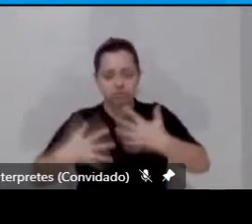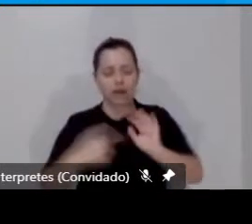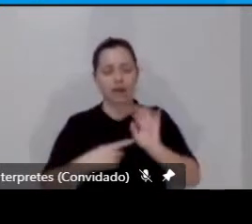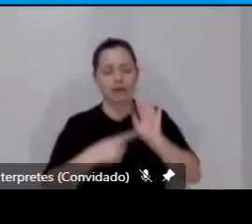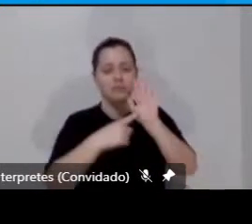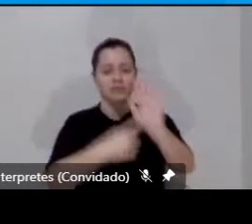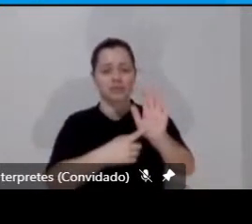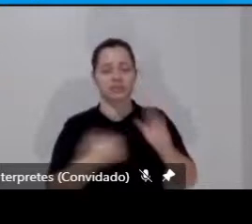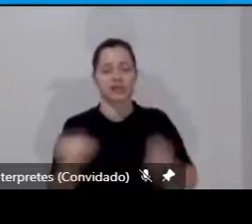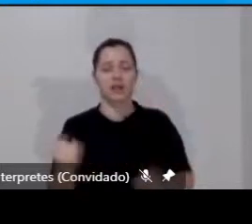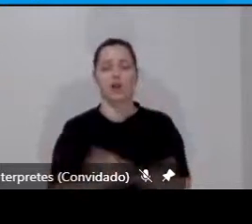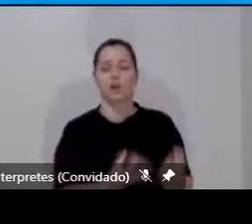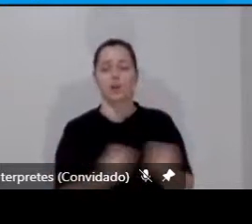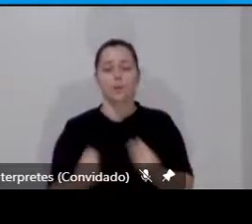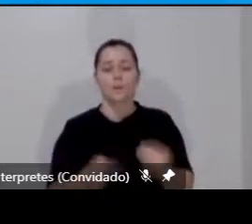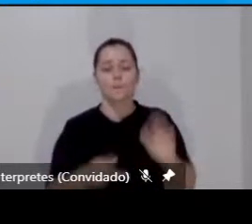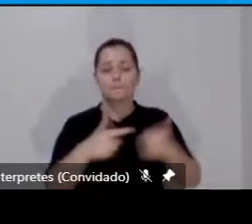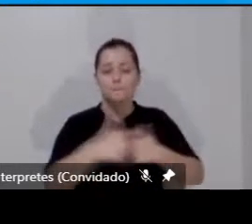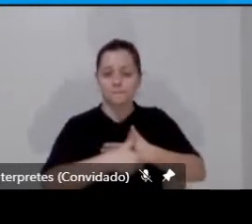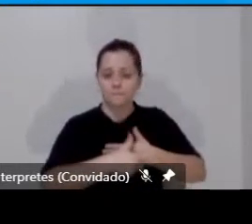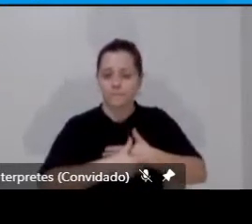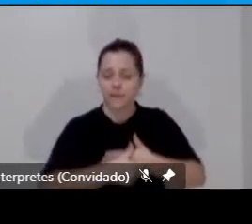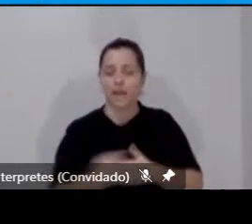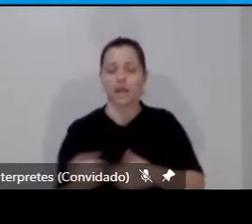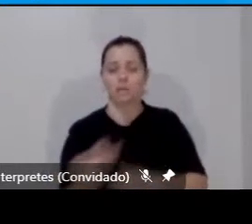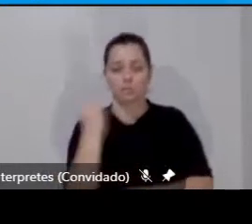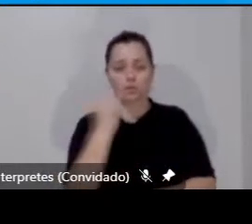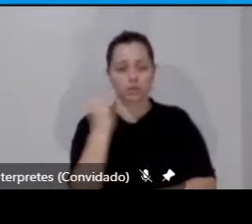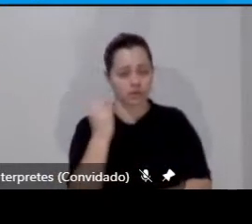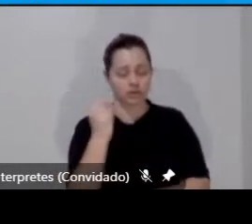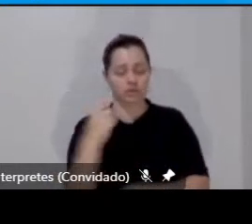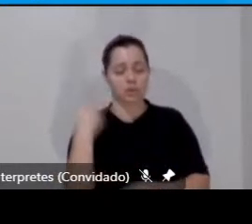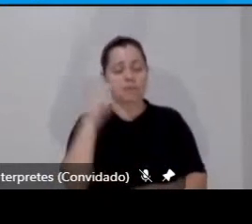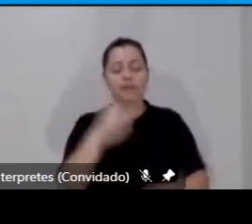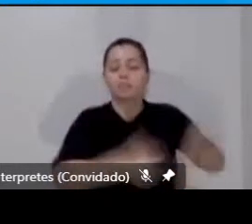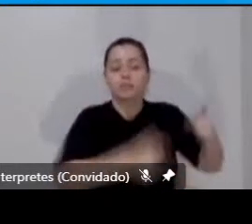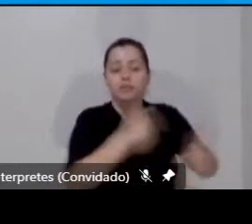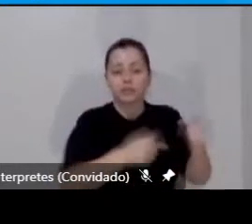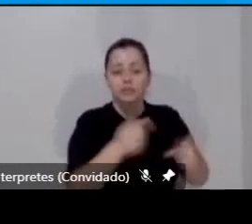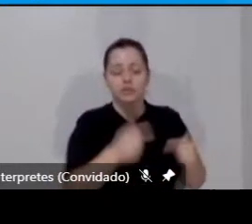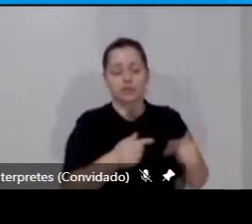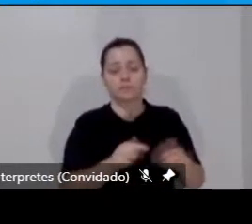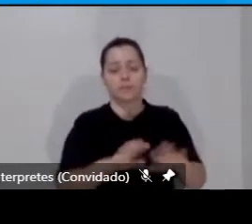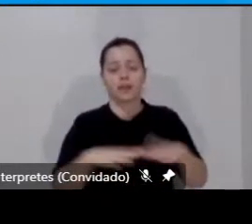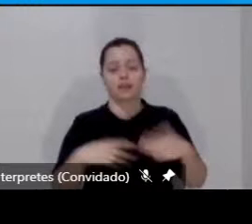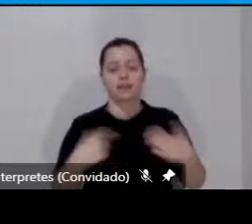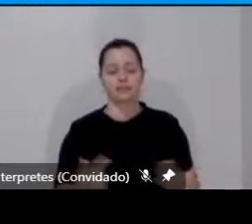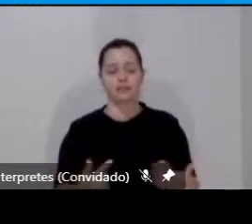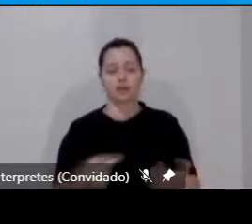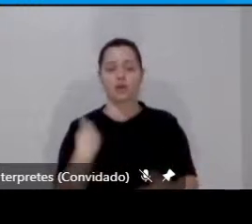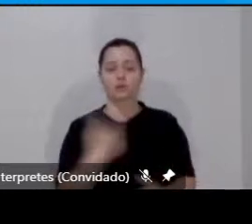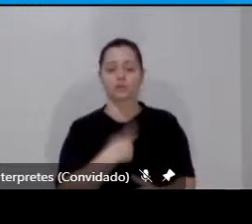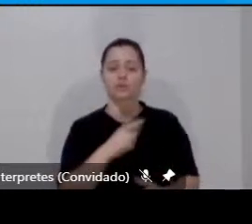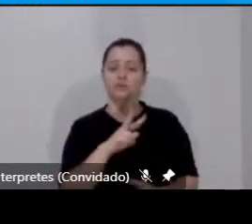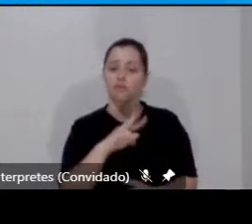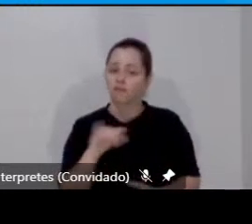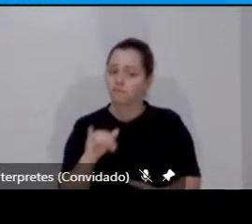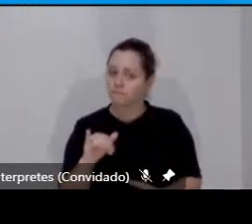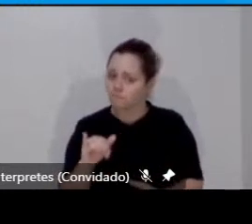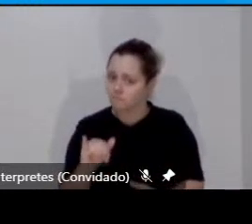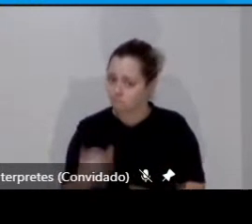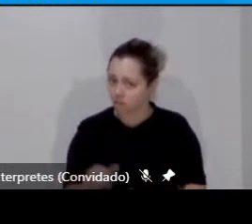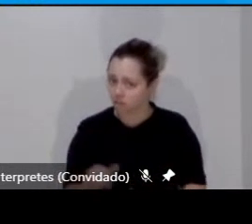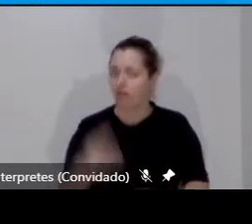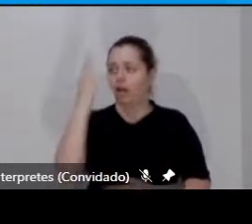muito importante na formulação da política. Aí, que a gente vai ter que estabelecer a